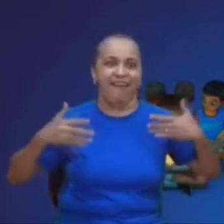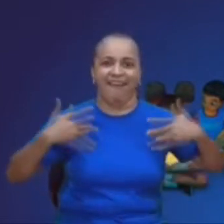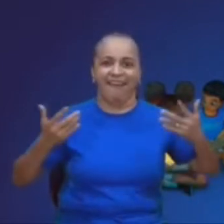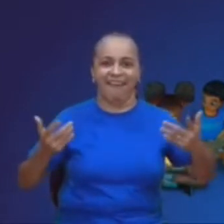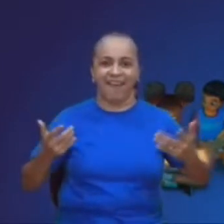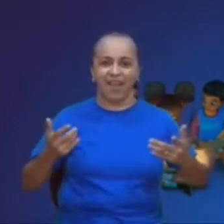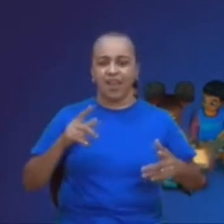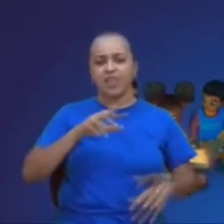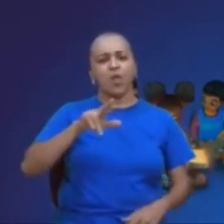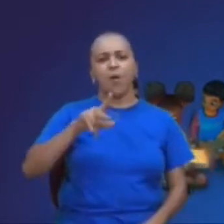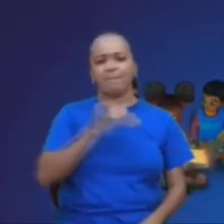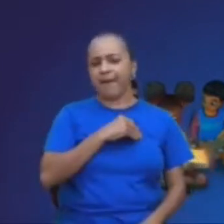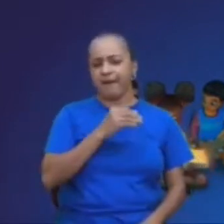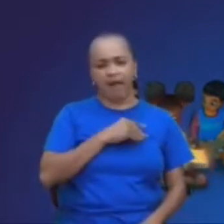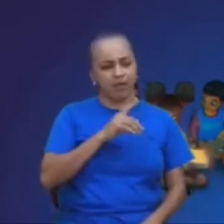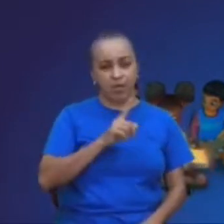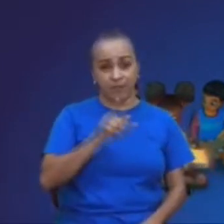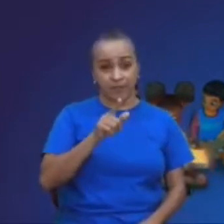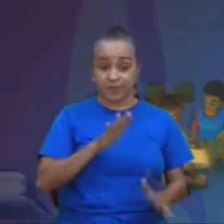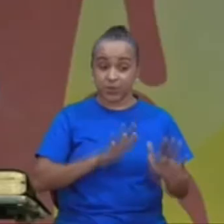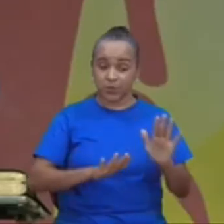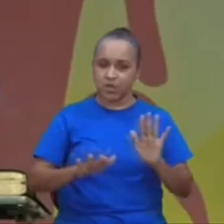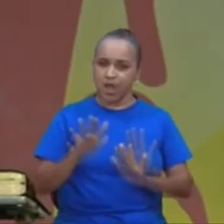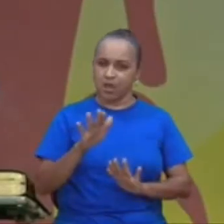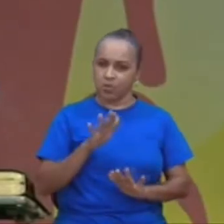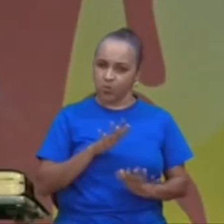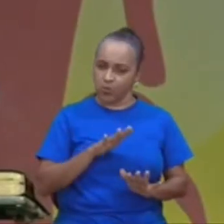não é pecado se divertir, mas tem que ter cuidado,